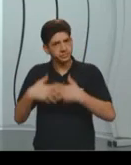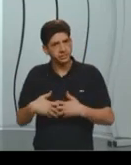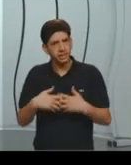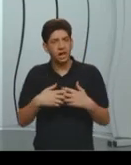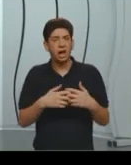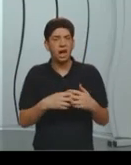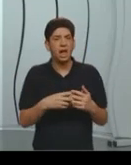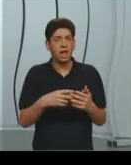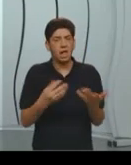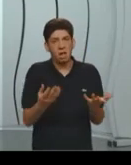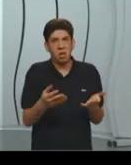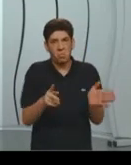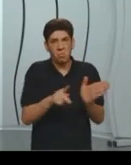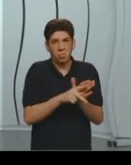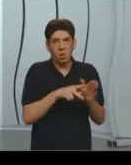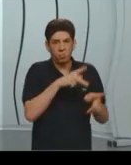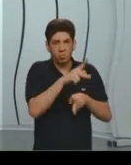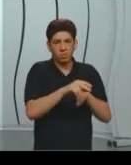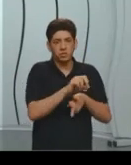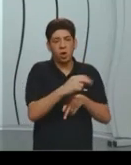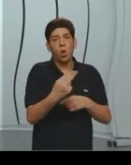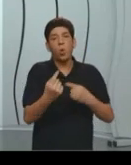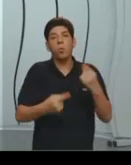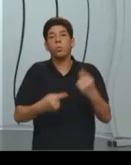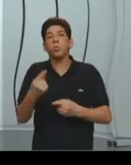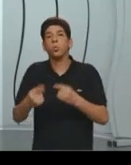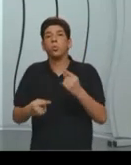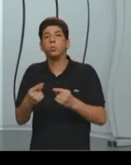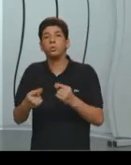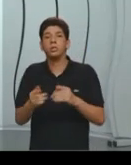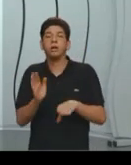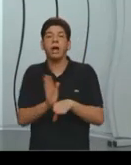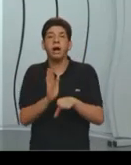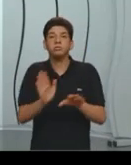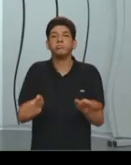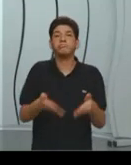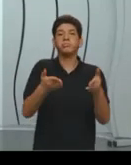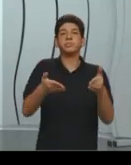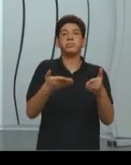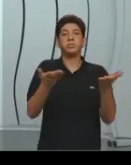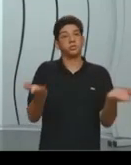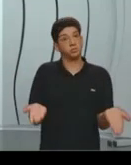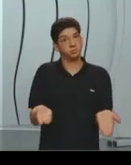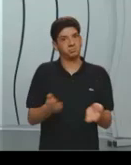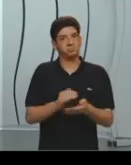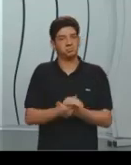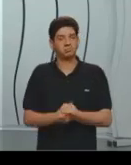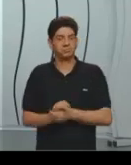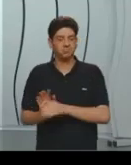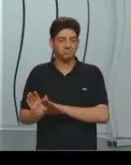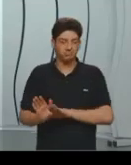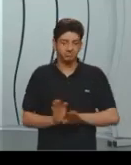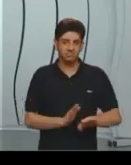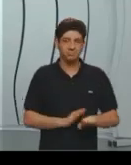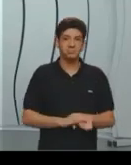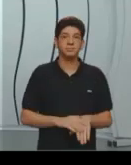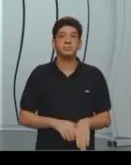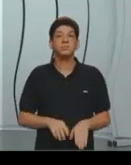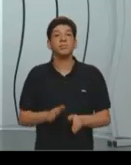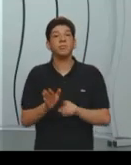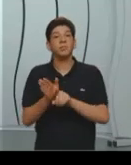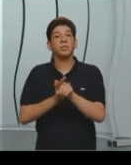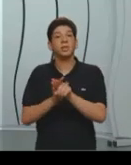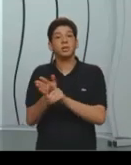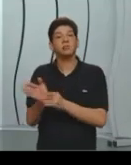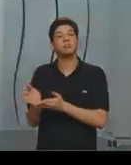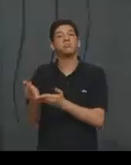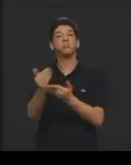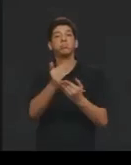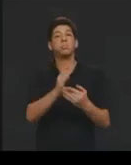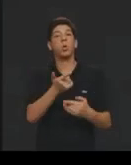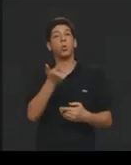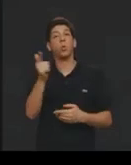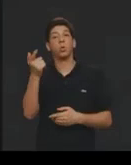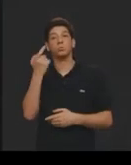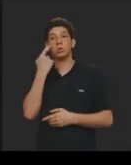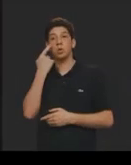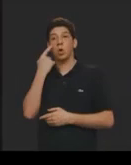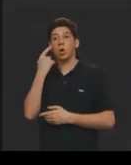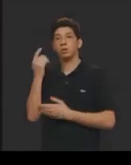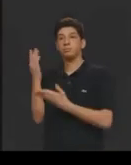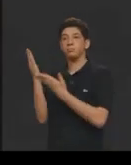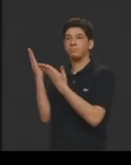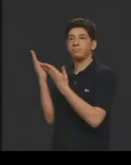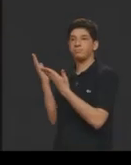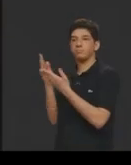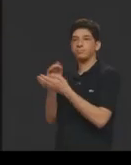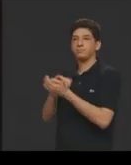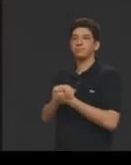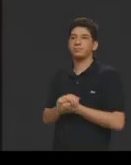Então, observando isso aqui, mas um outro índice também, e aí esse índice, infelizmente, a gente também está muito na frente, que é